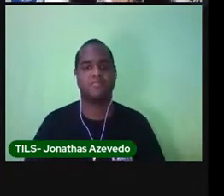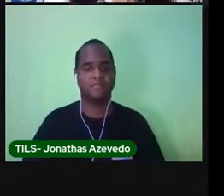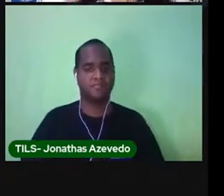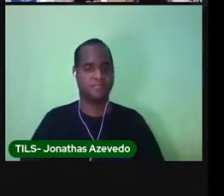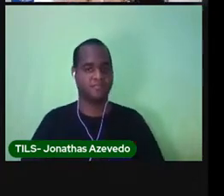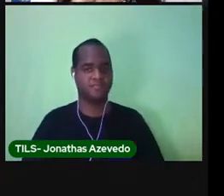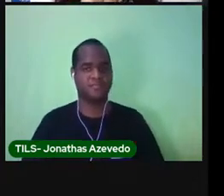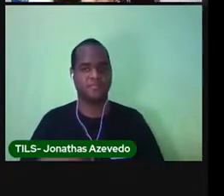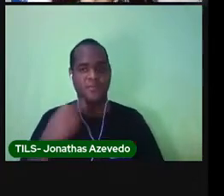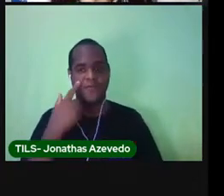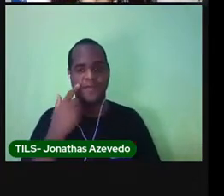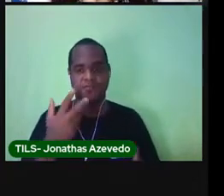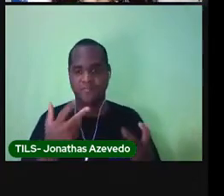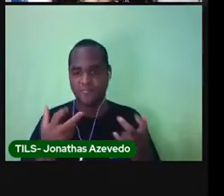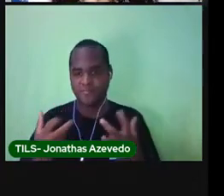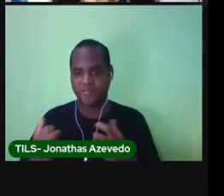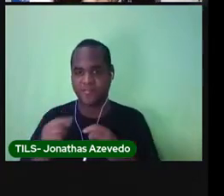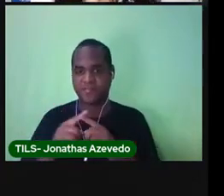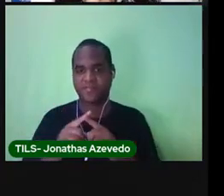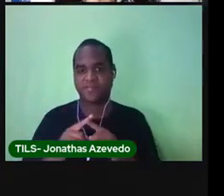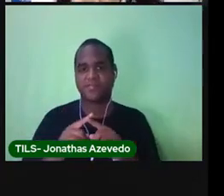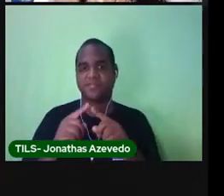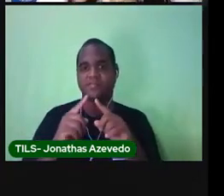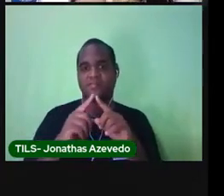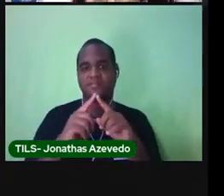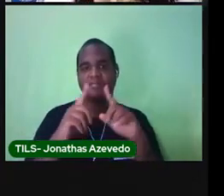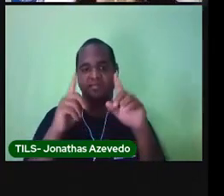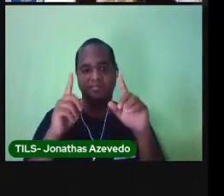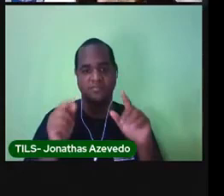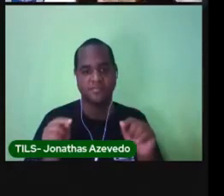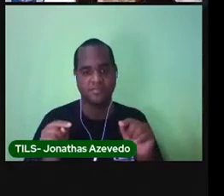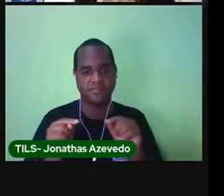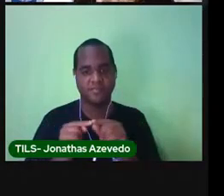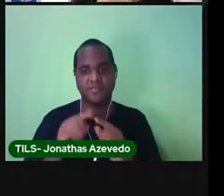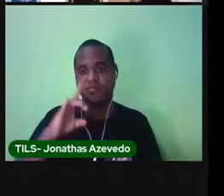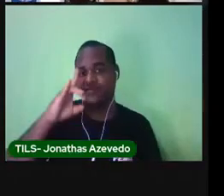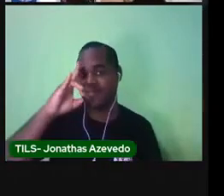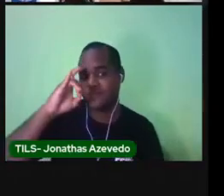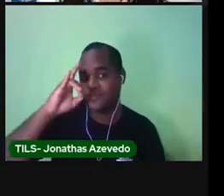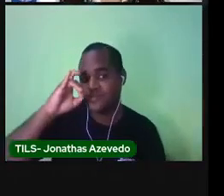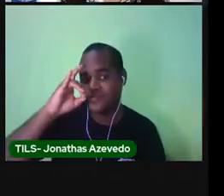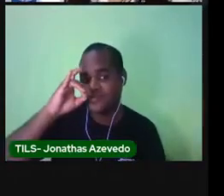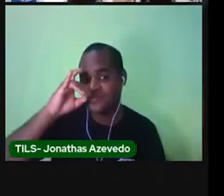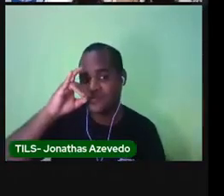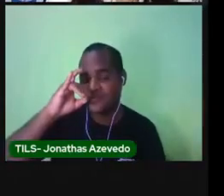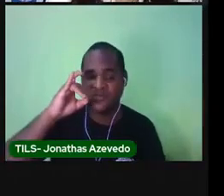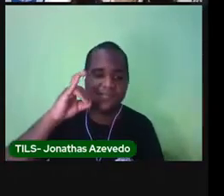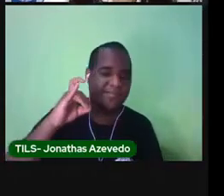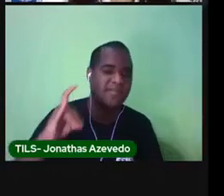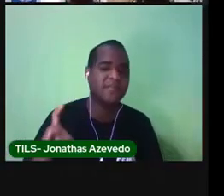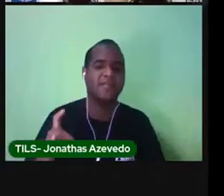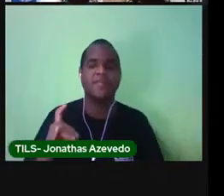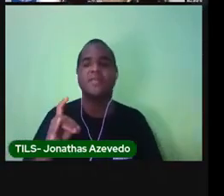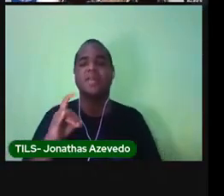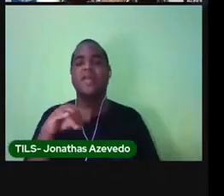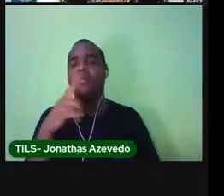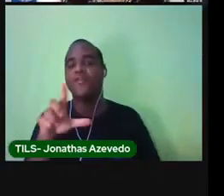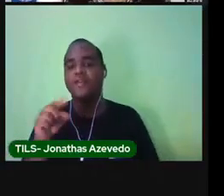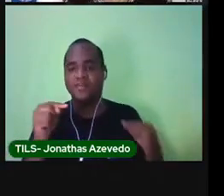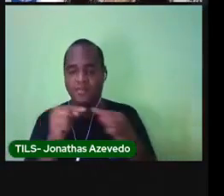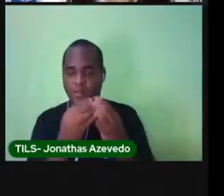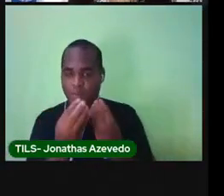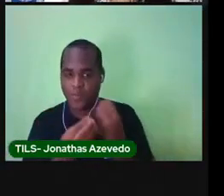Olha, você conhece esse símbolo? Hum, esse é o símbolo do Instagram. Olha só. Oi,